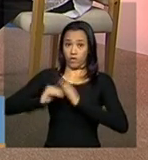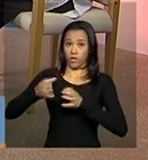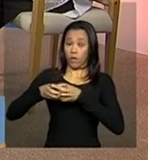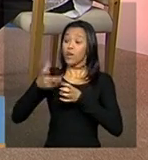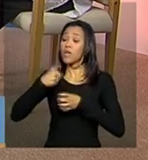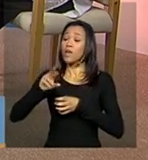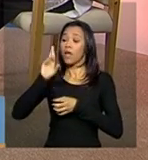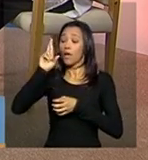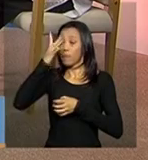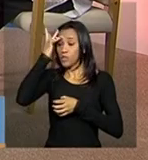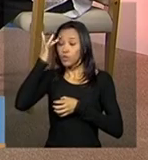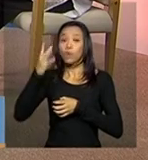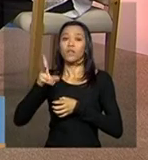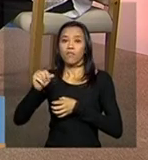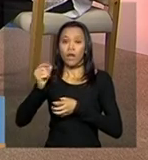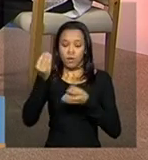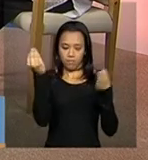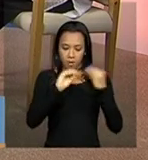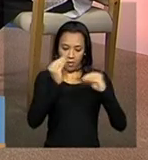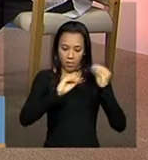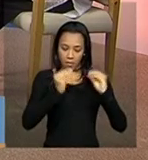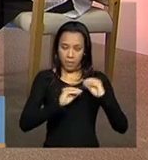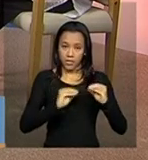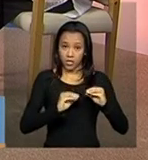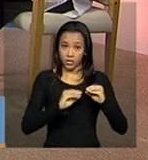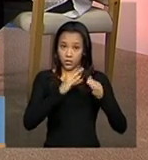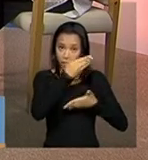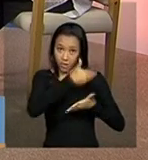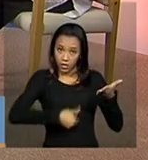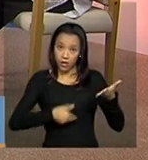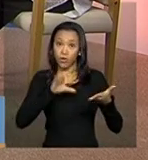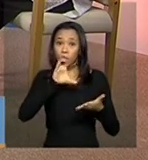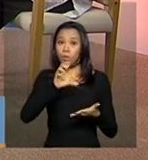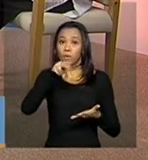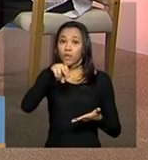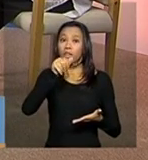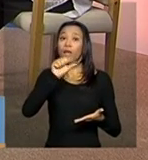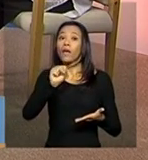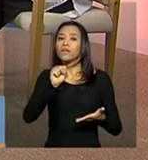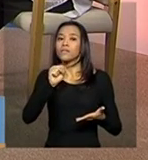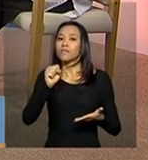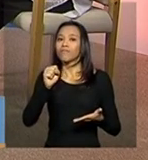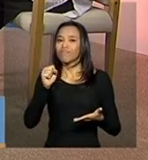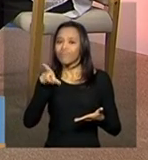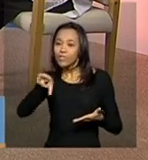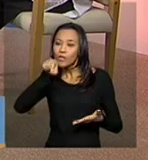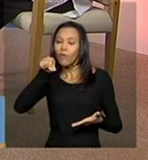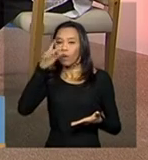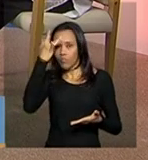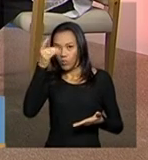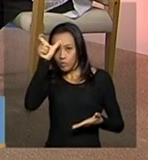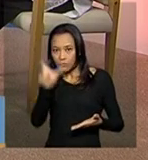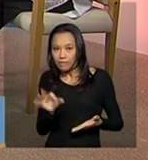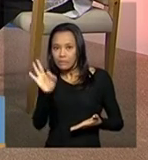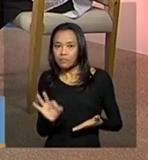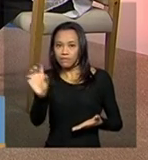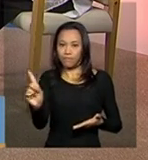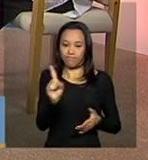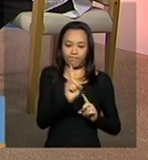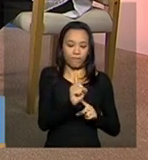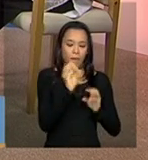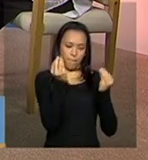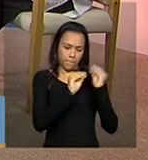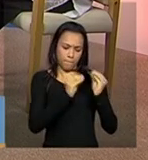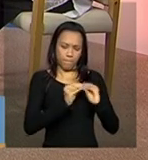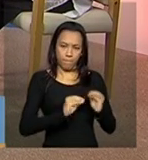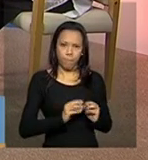Cneias. Então, é dessa forma que ele faz. Isso que a gente está falando de perfil, relembrando que é um perfil no sistema de autorização e